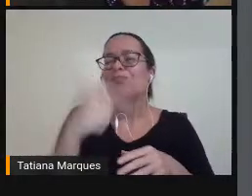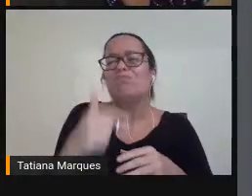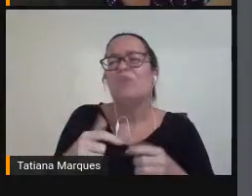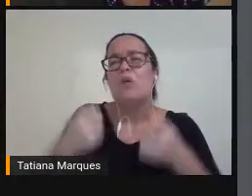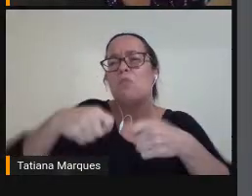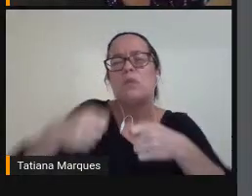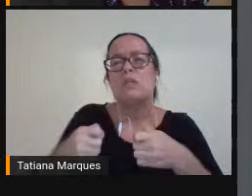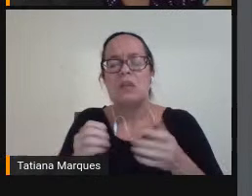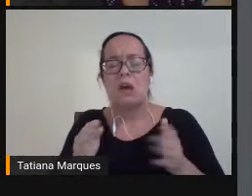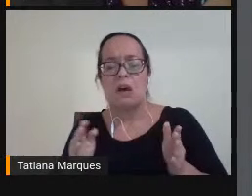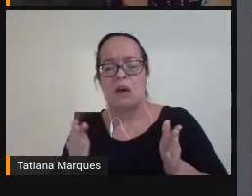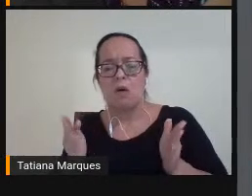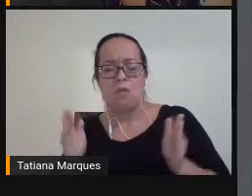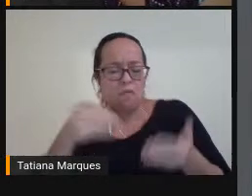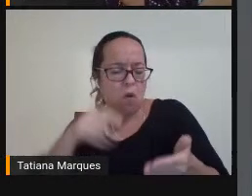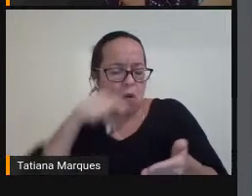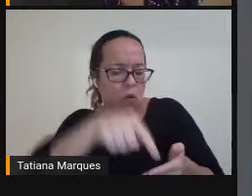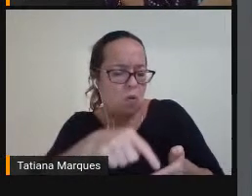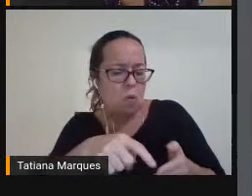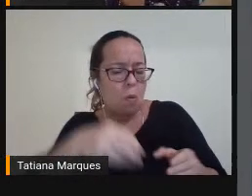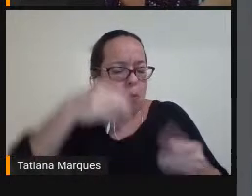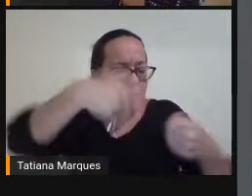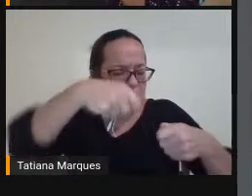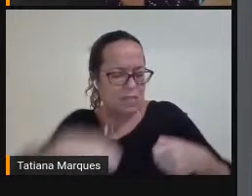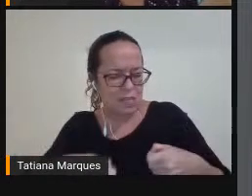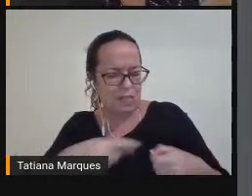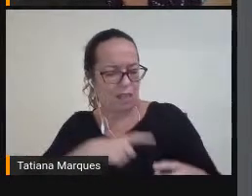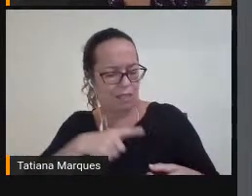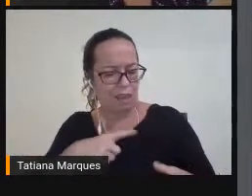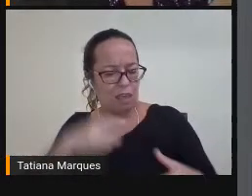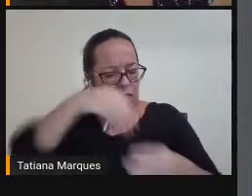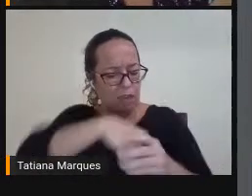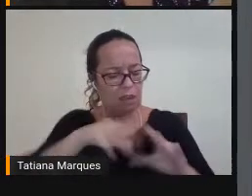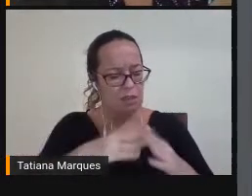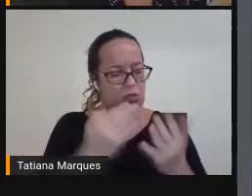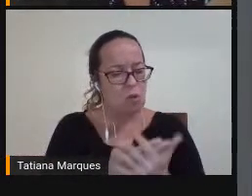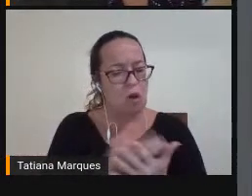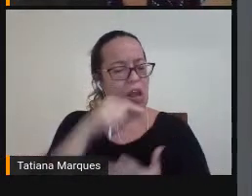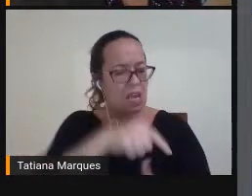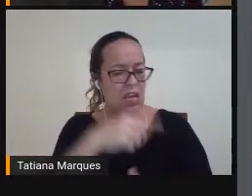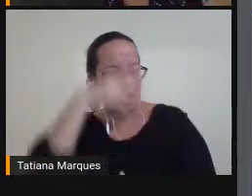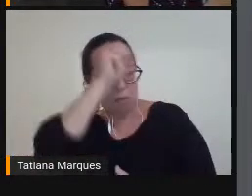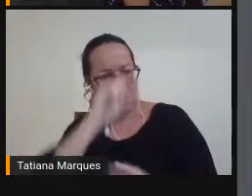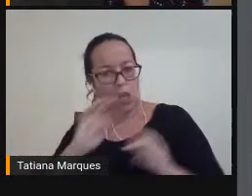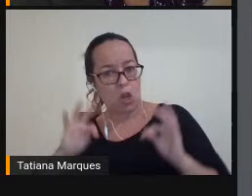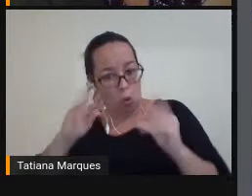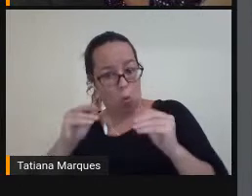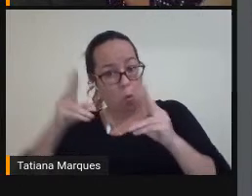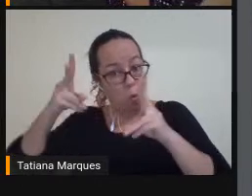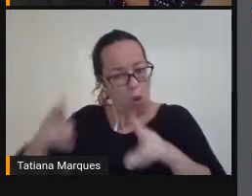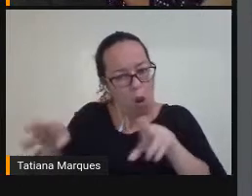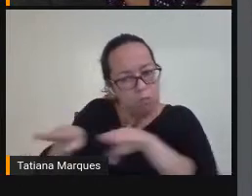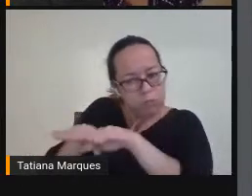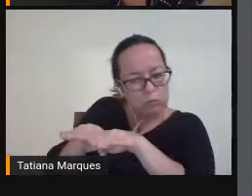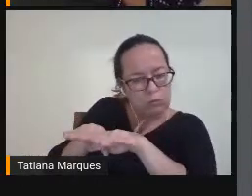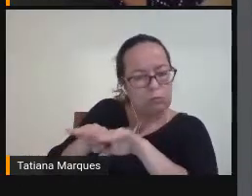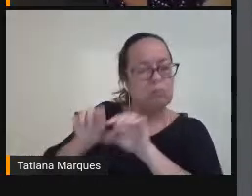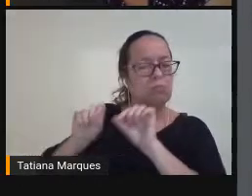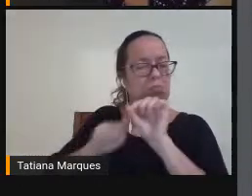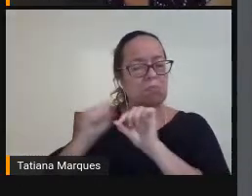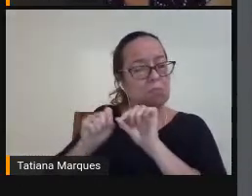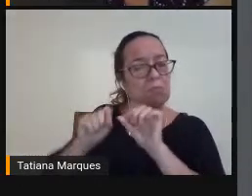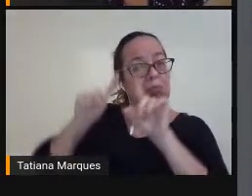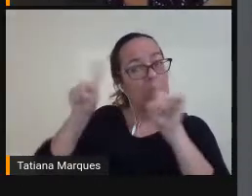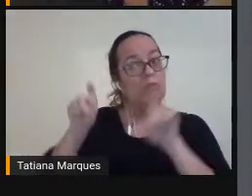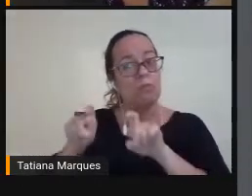meninos Estarem na escola Eles vão Aprender Como todos Os outros E acho Que De alguns